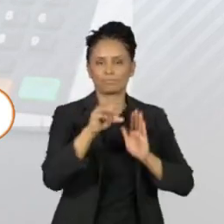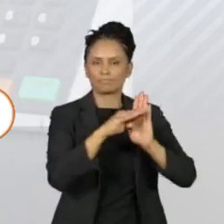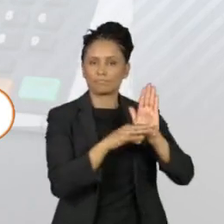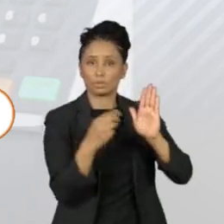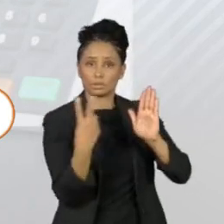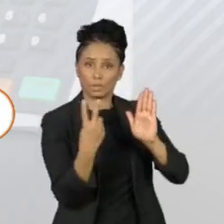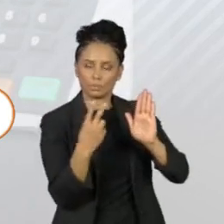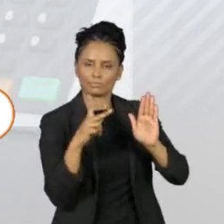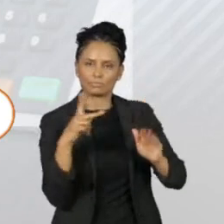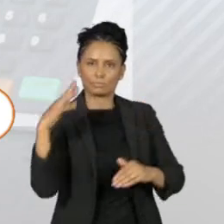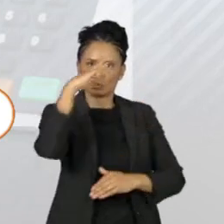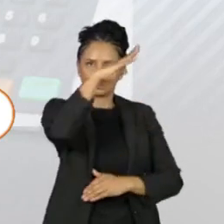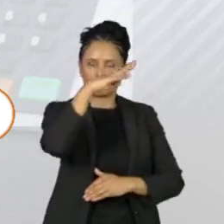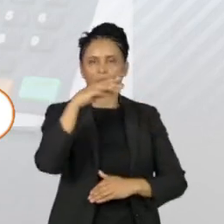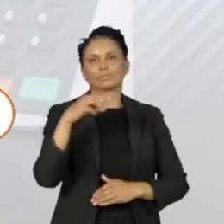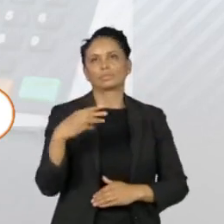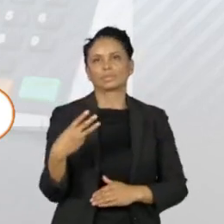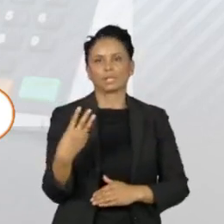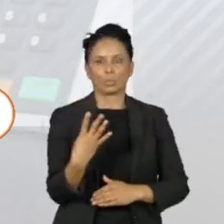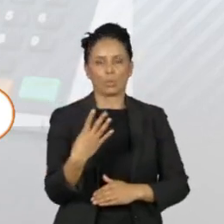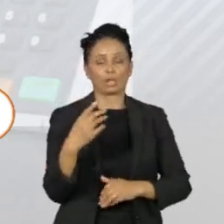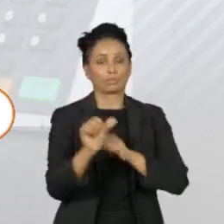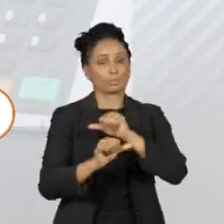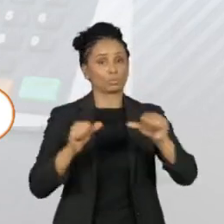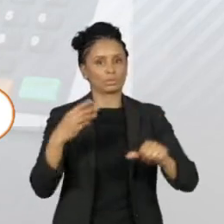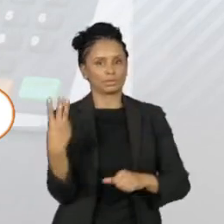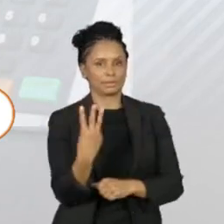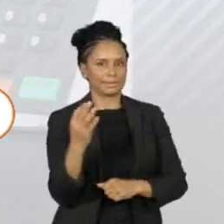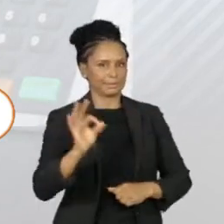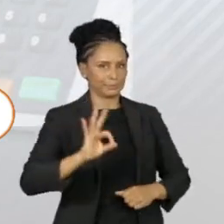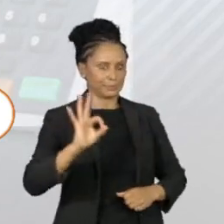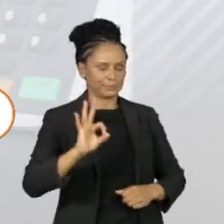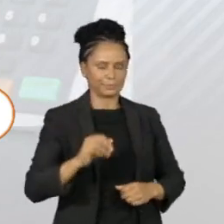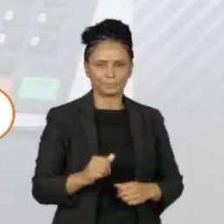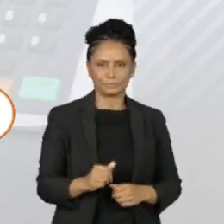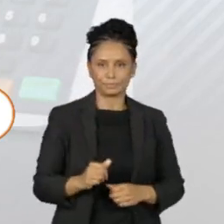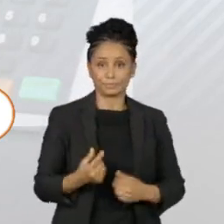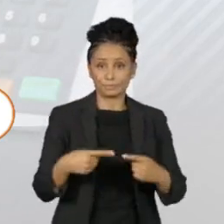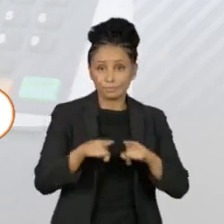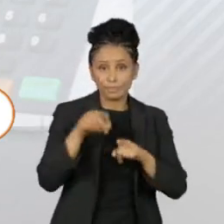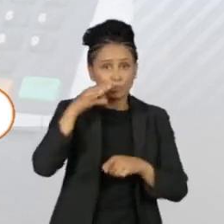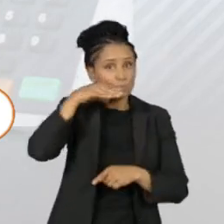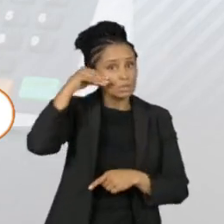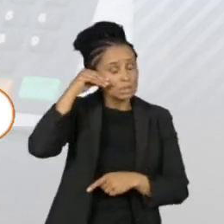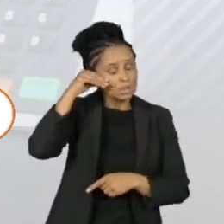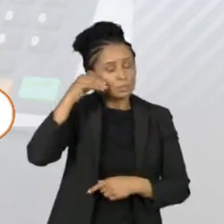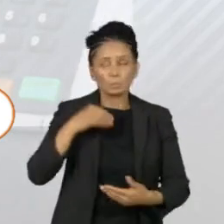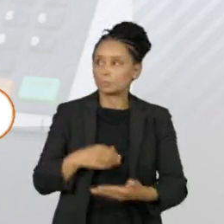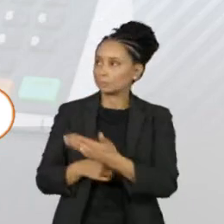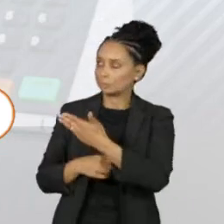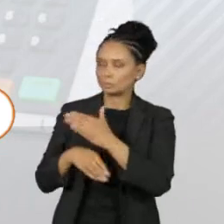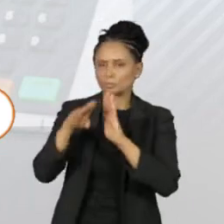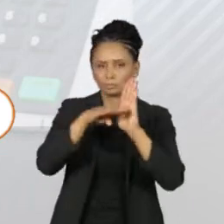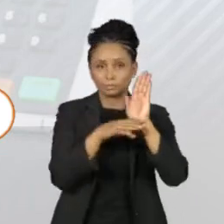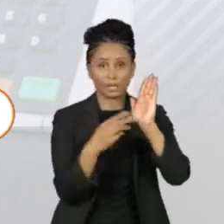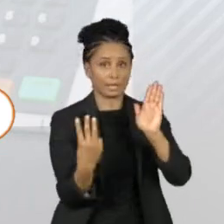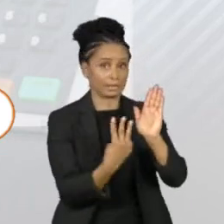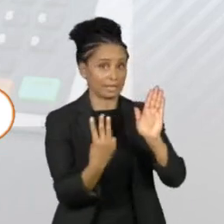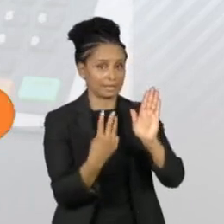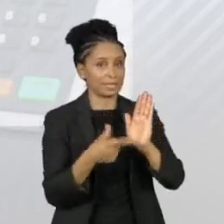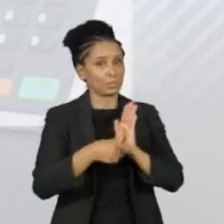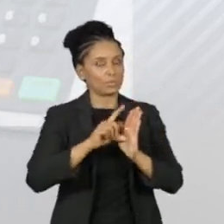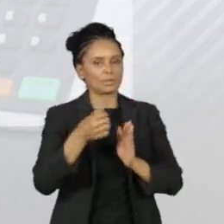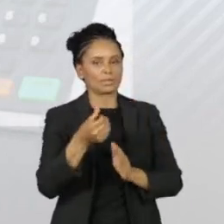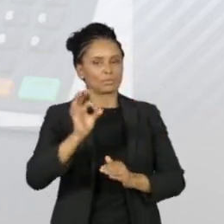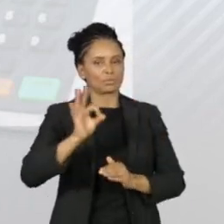do PL, que tinha 34% e agora aparece com 33. Ciro Gomes, do PDT, vem em terceiro, que tinha 6%